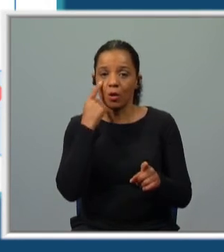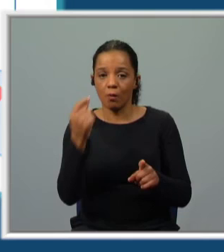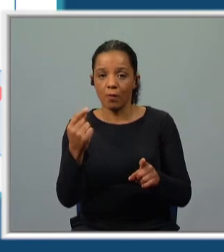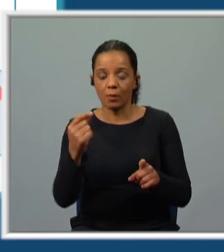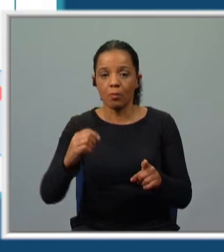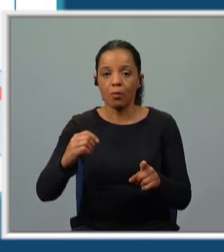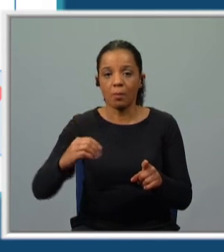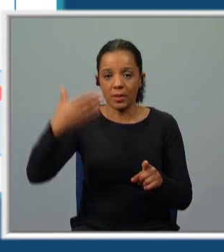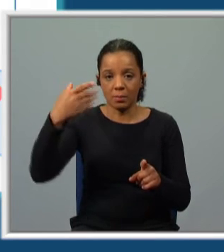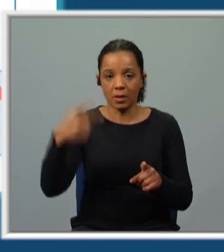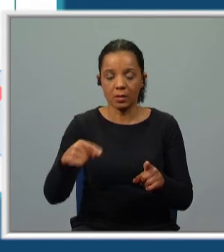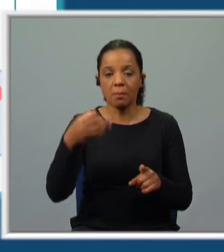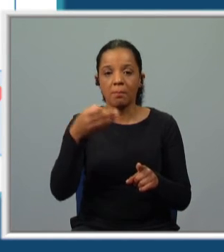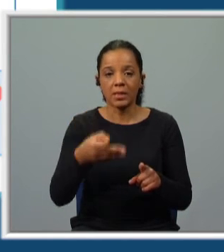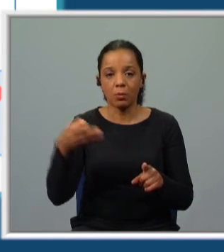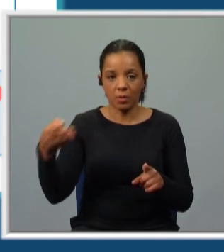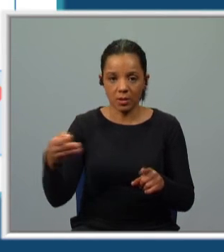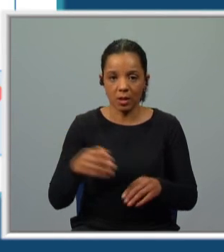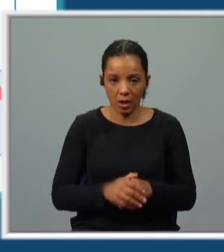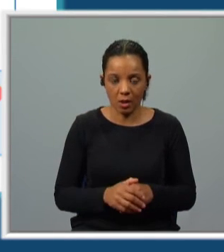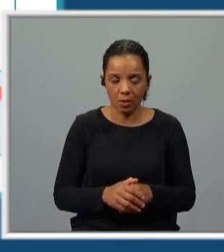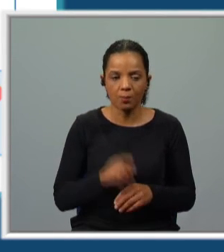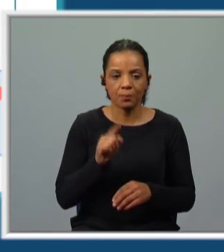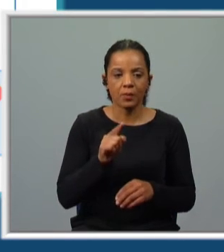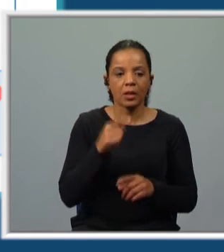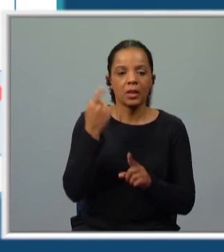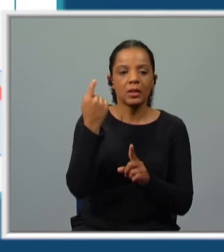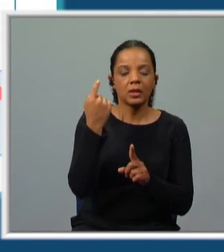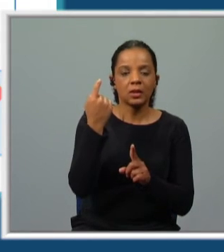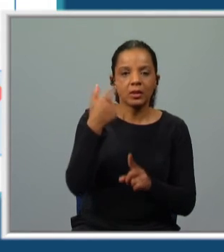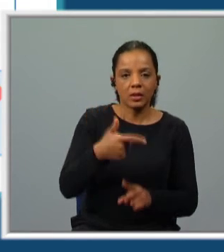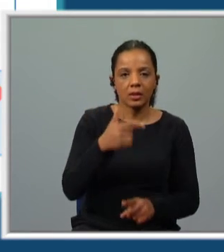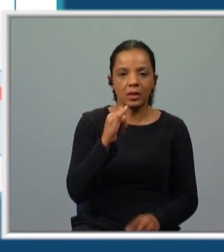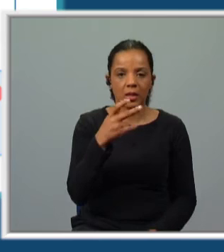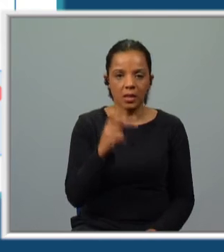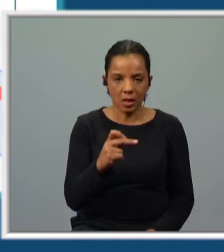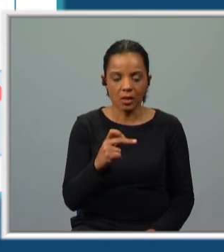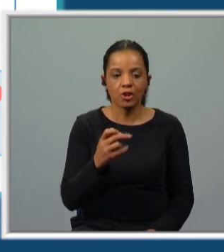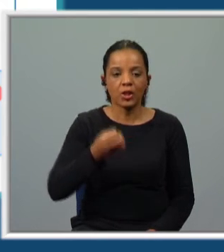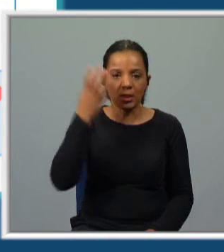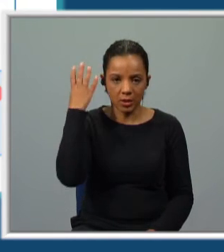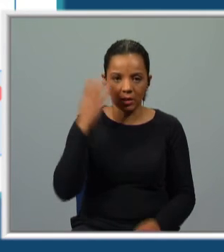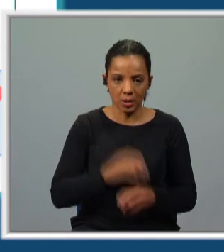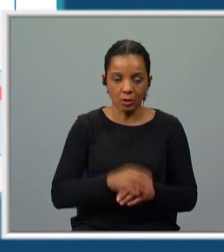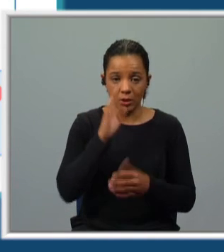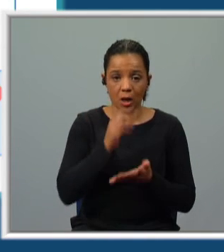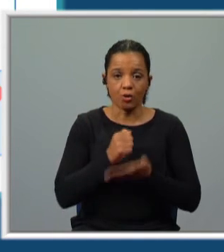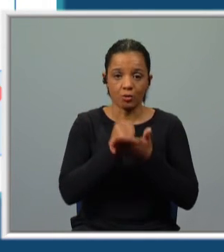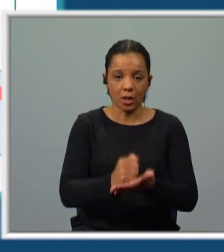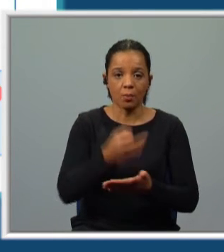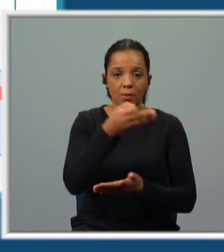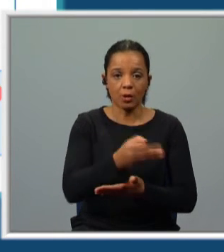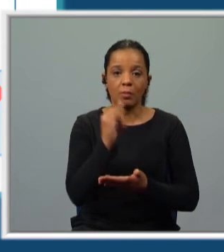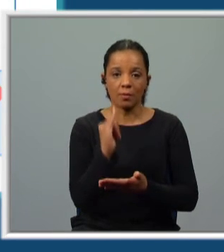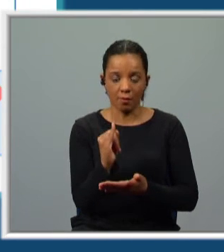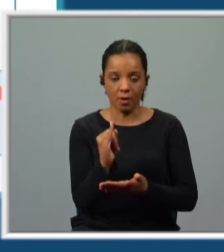passado. Então, ele já tinha esquecido. O auxiliar está no pretérito imperfeito. Então, quando temos o auxiliar no pretérito